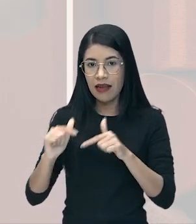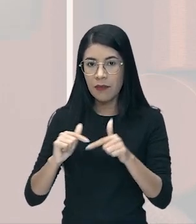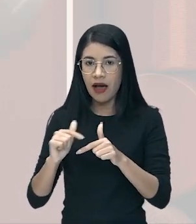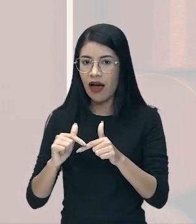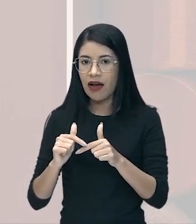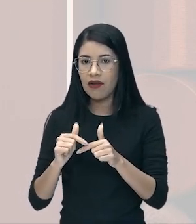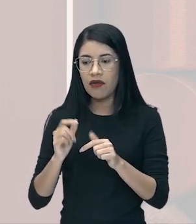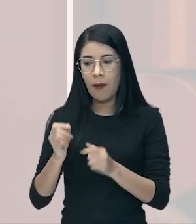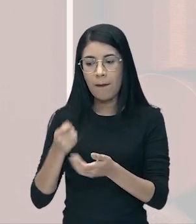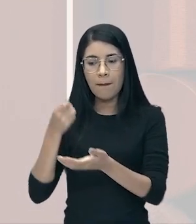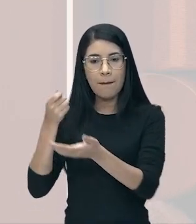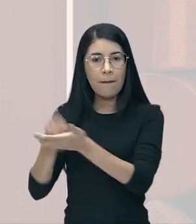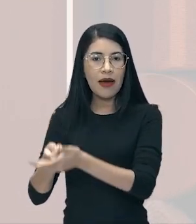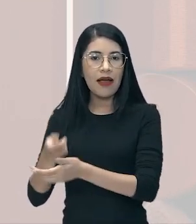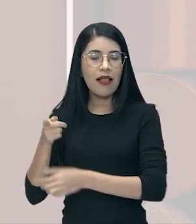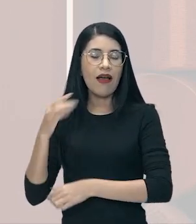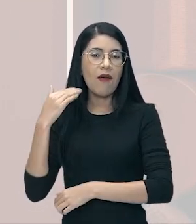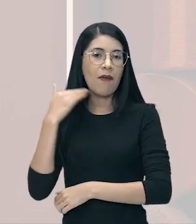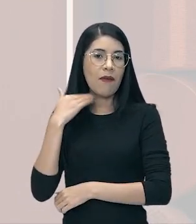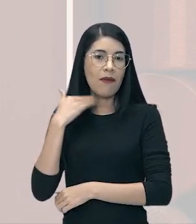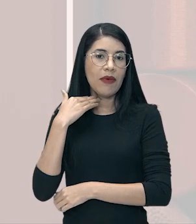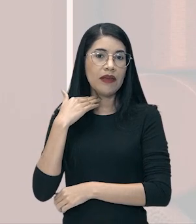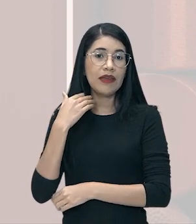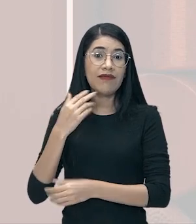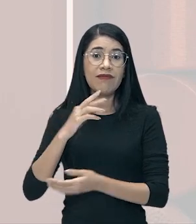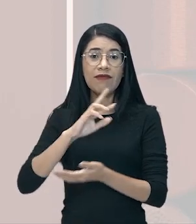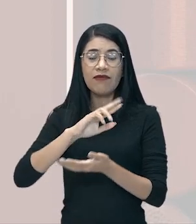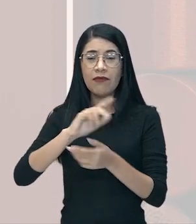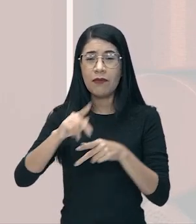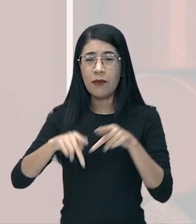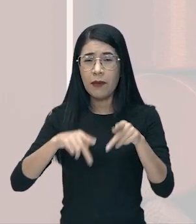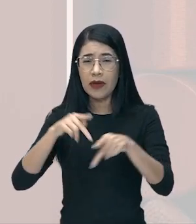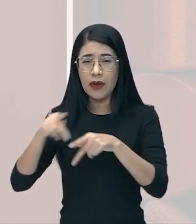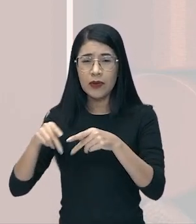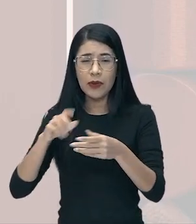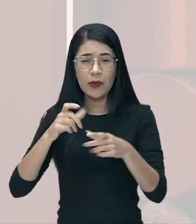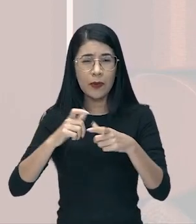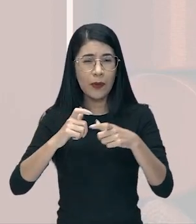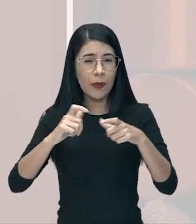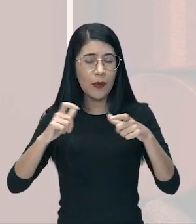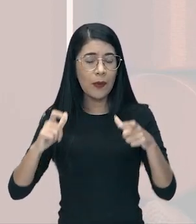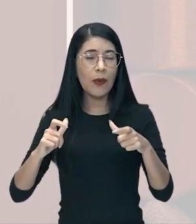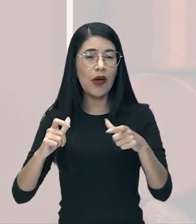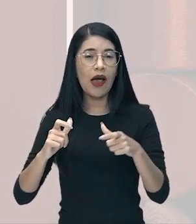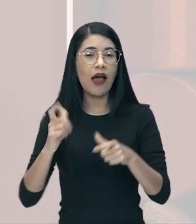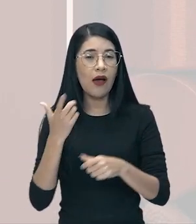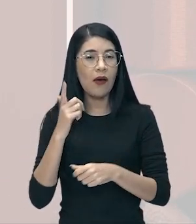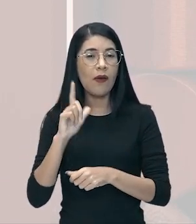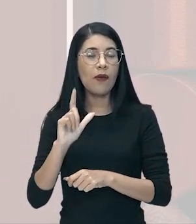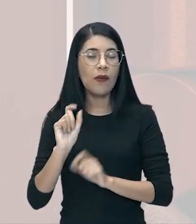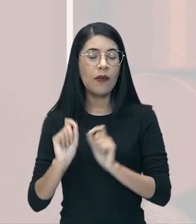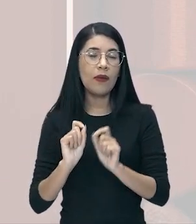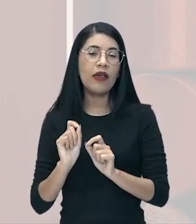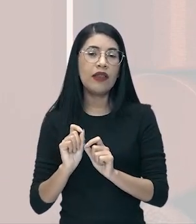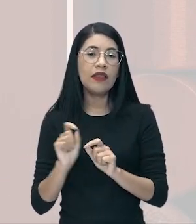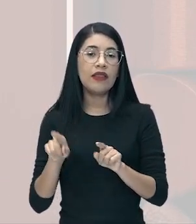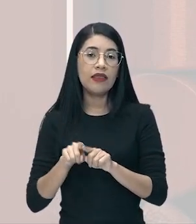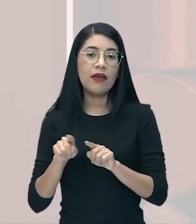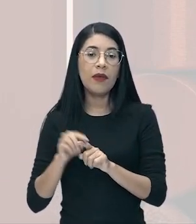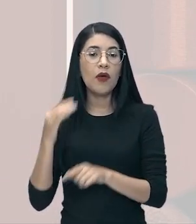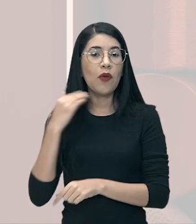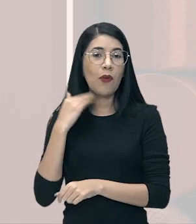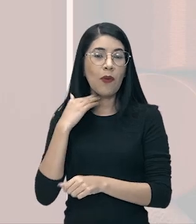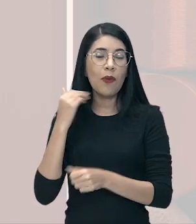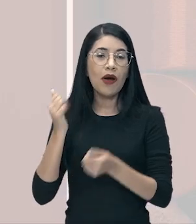de pagar o banco. E não sou apenas eu, são milhares de pessoas fazendo a mesma coisa e isso vai culminar também com a falência dos